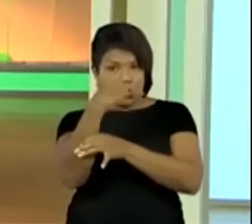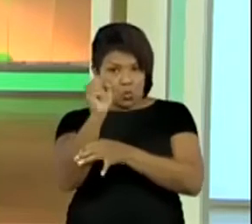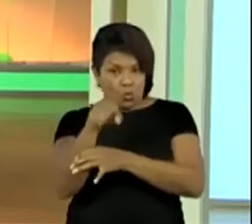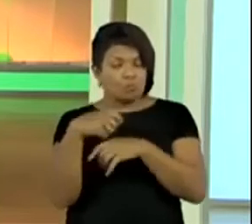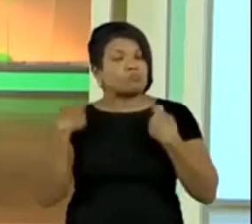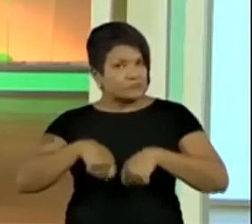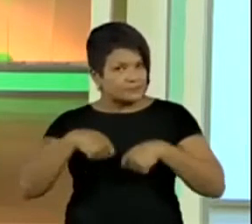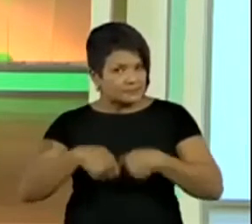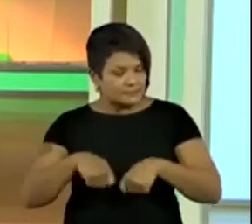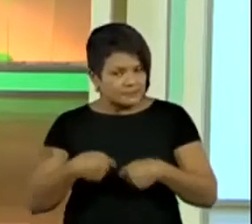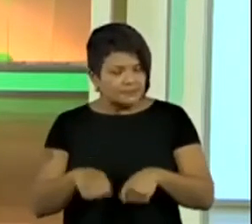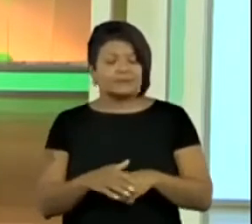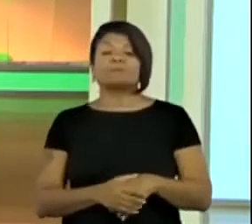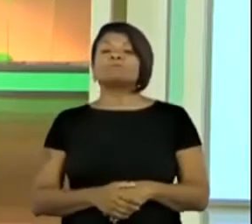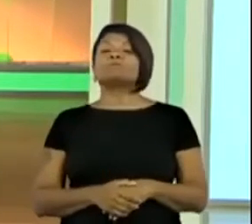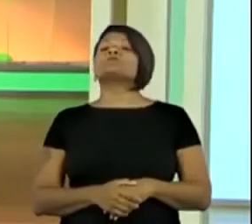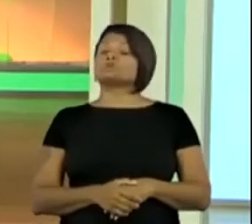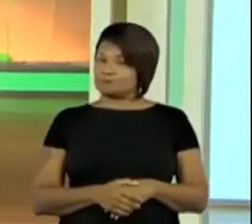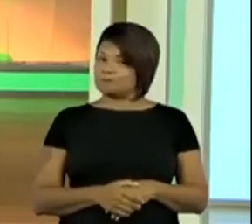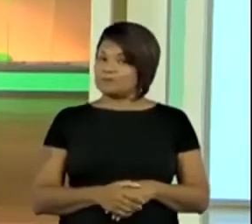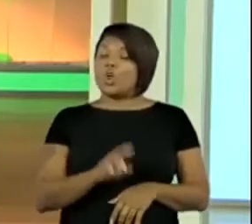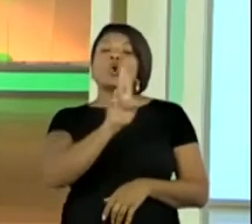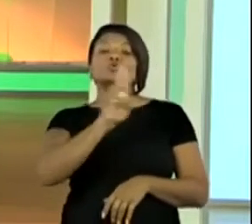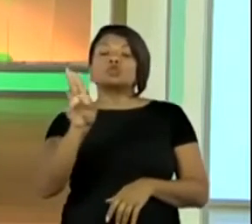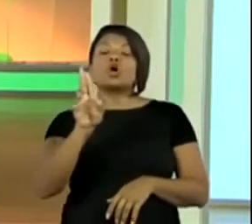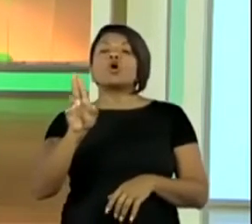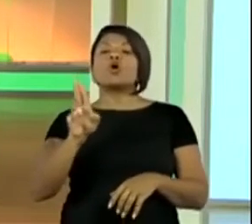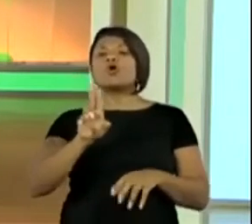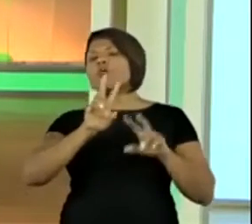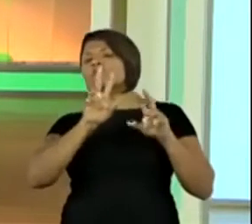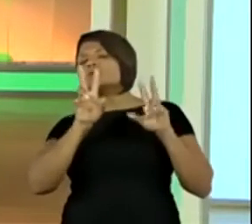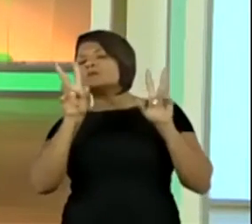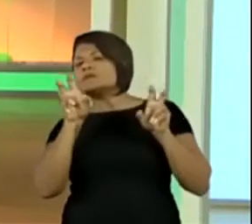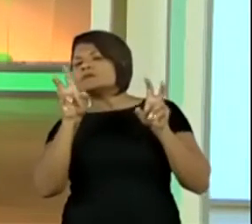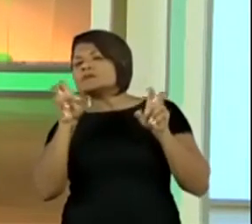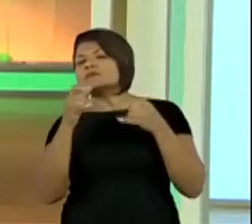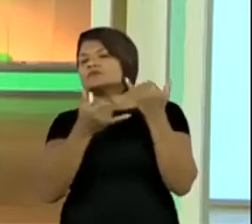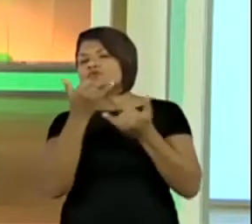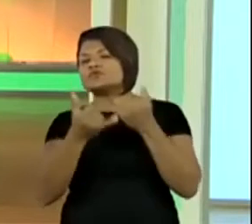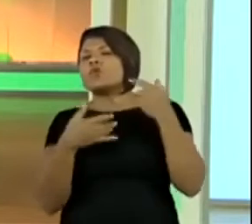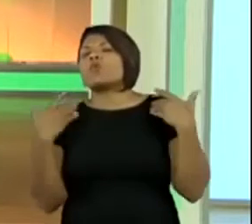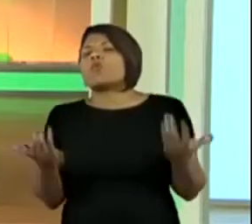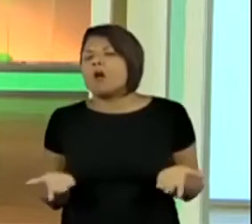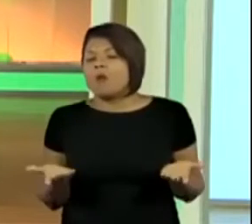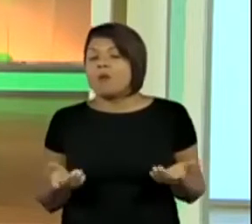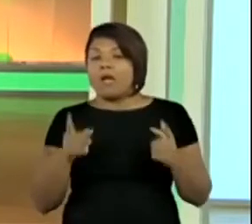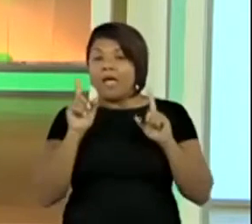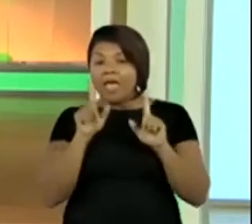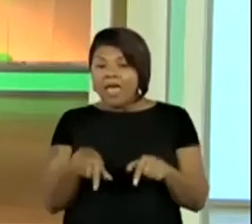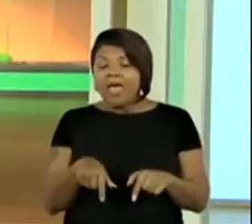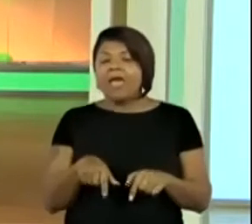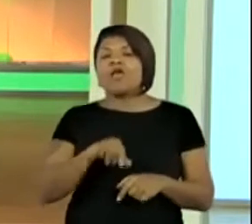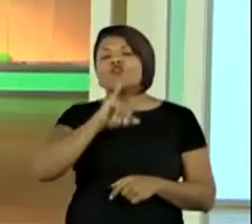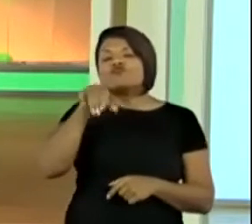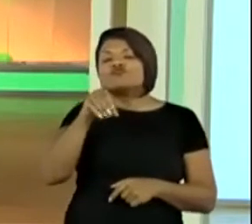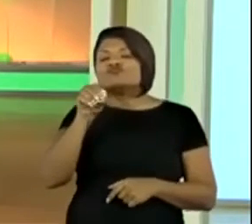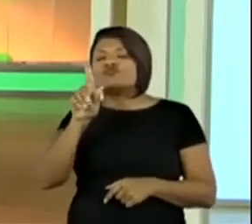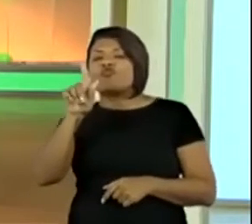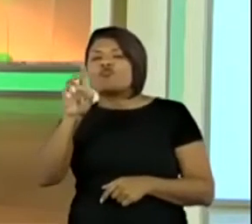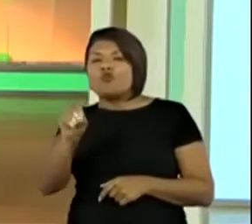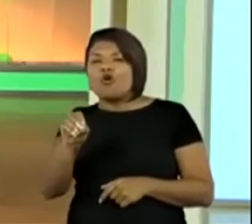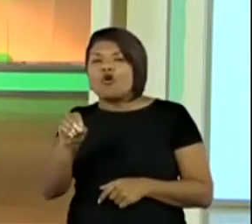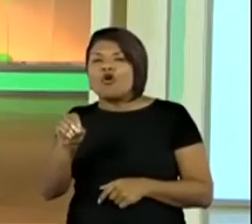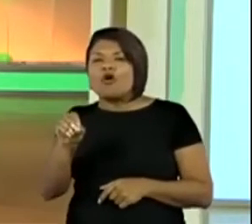bacana! E o nome do nosso jogo, ele é jogo da velha. E o outro jogo é